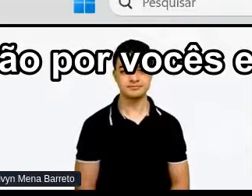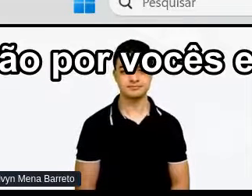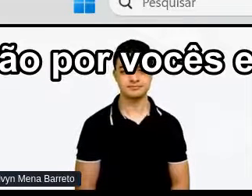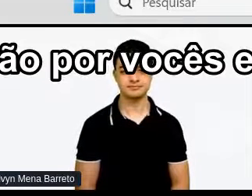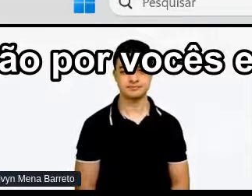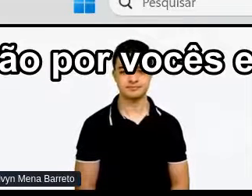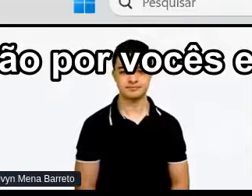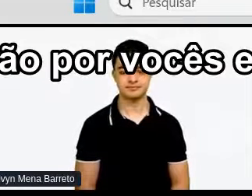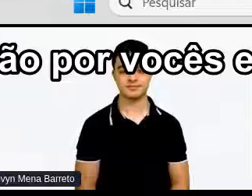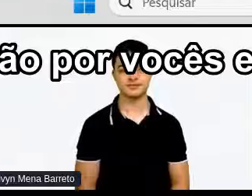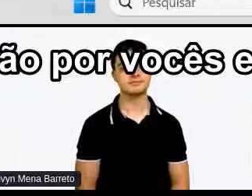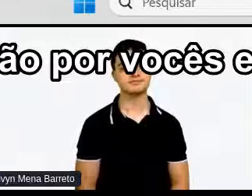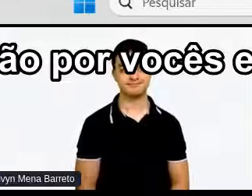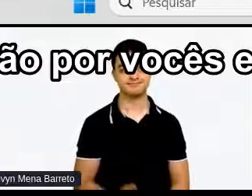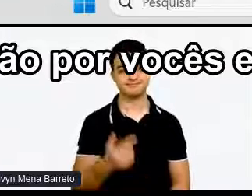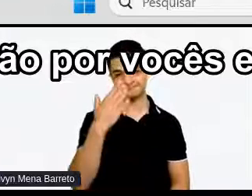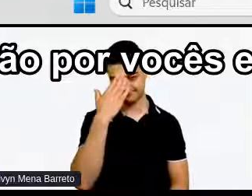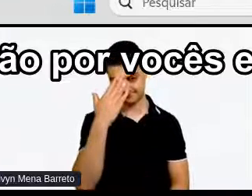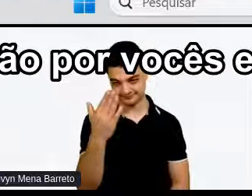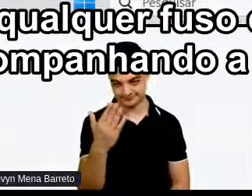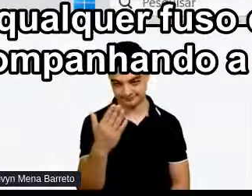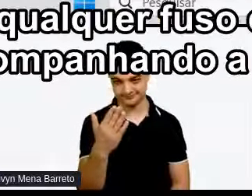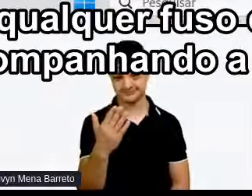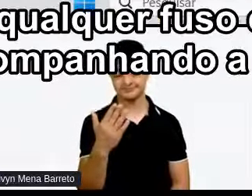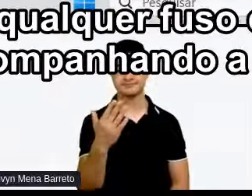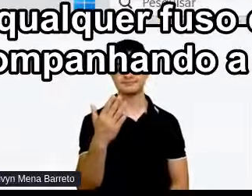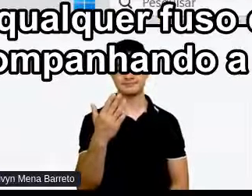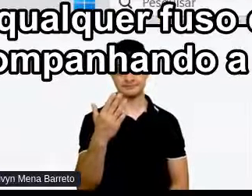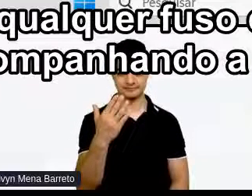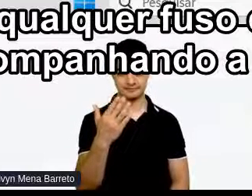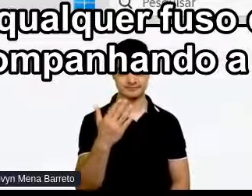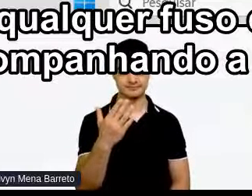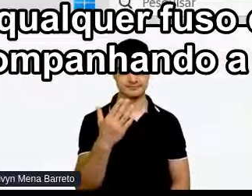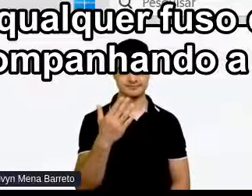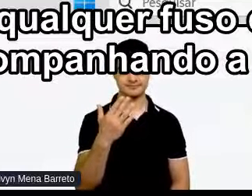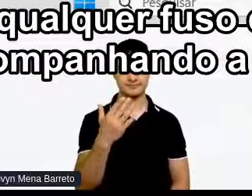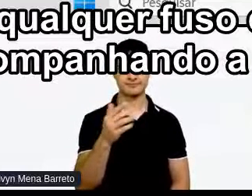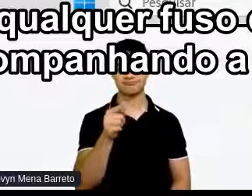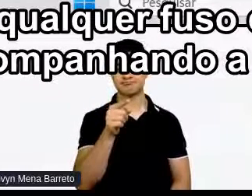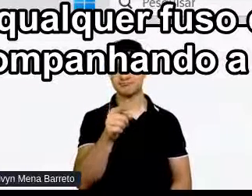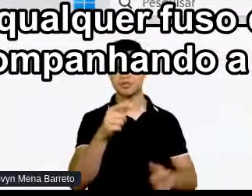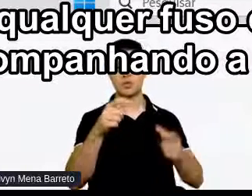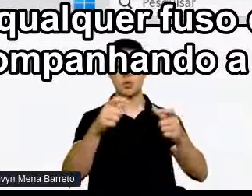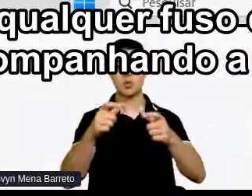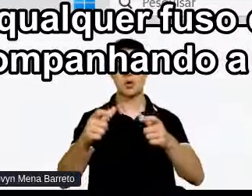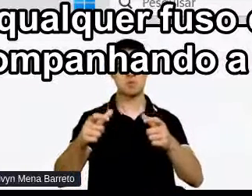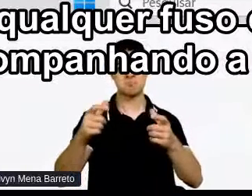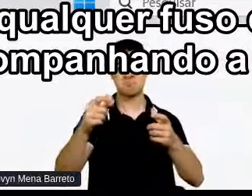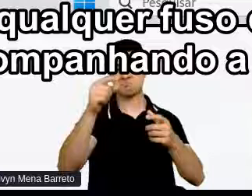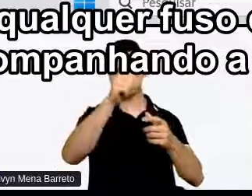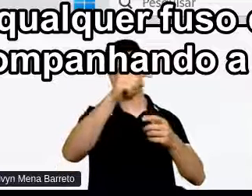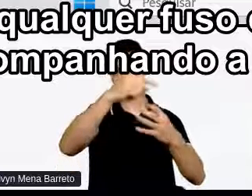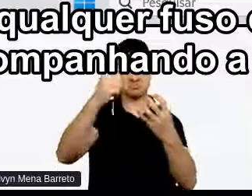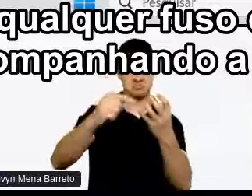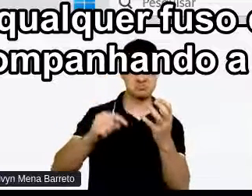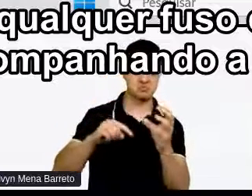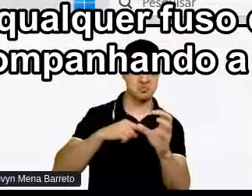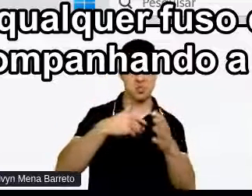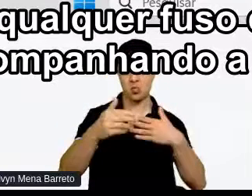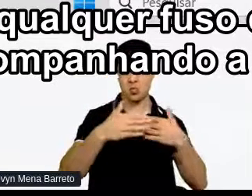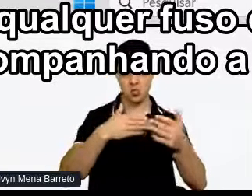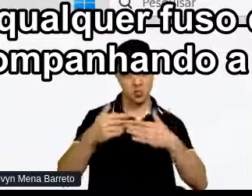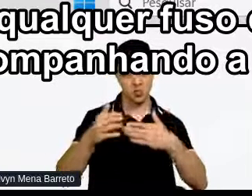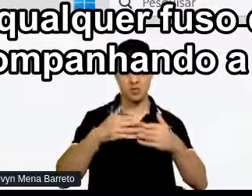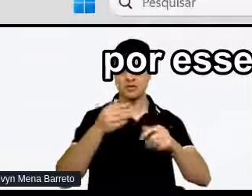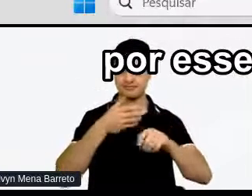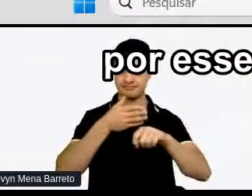Gratidão por vocês estarem nesse momento Em qualquer fuso que vocês estiverem Acompanhando a